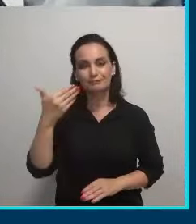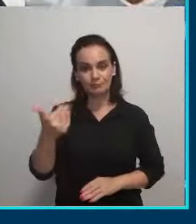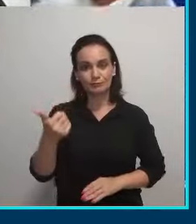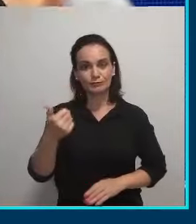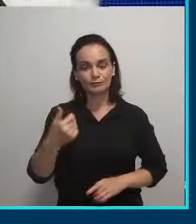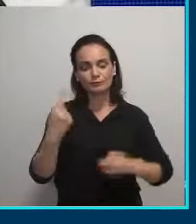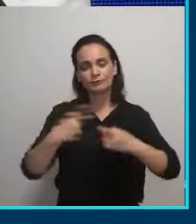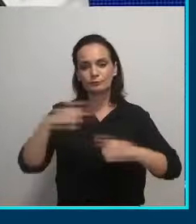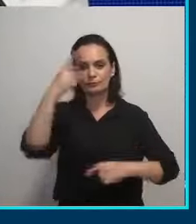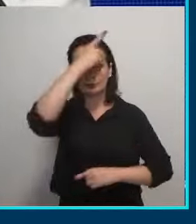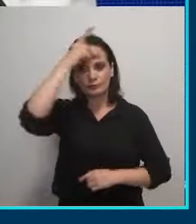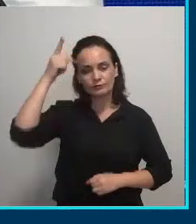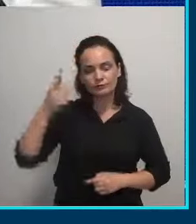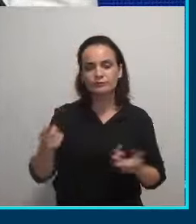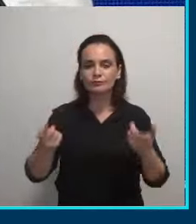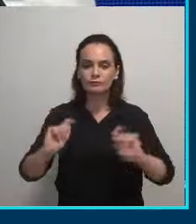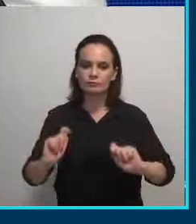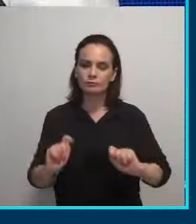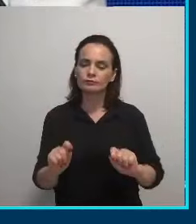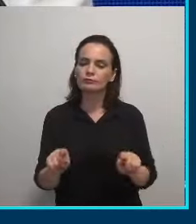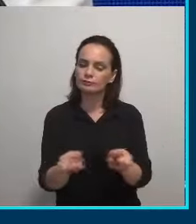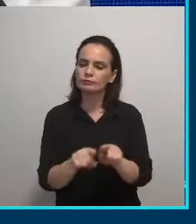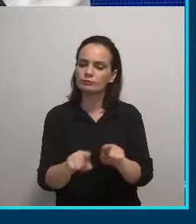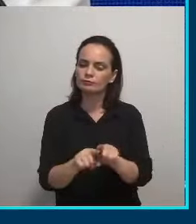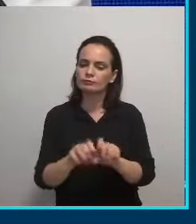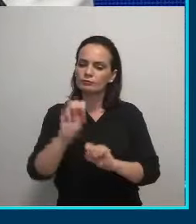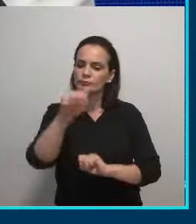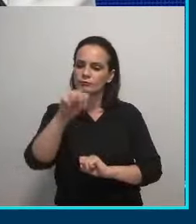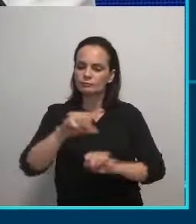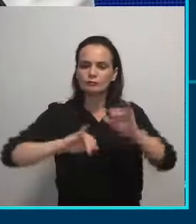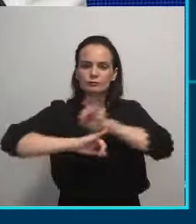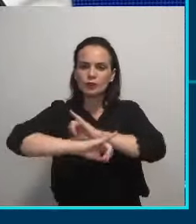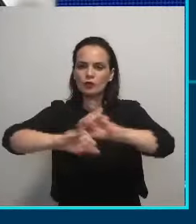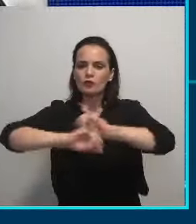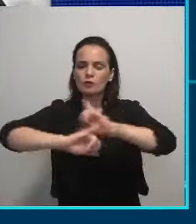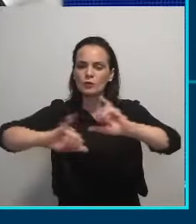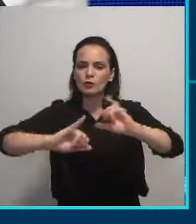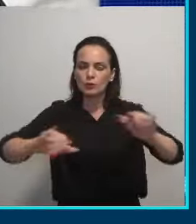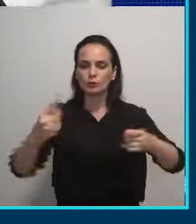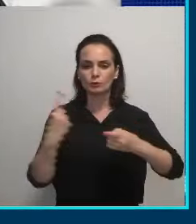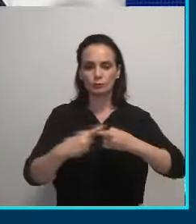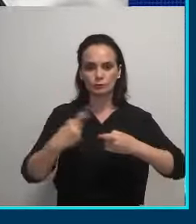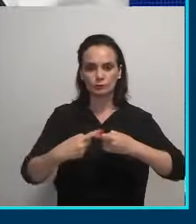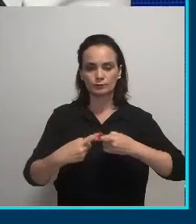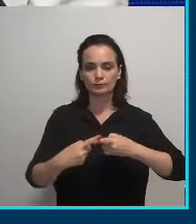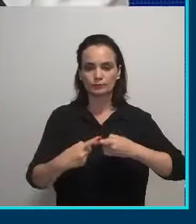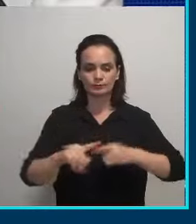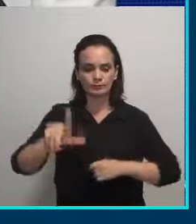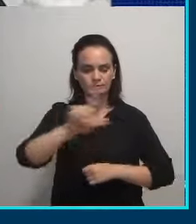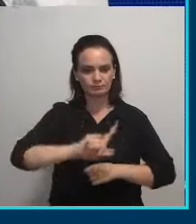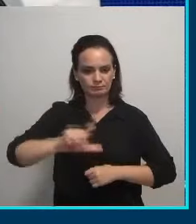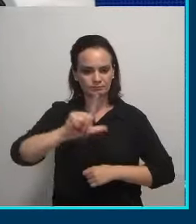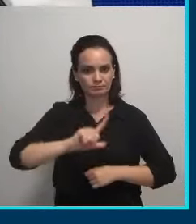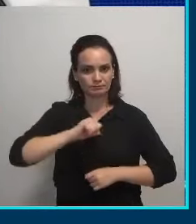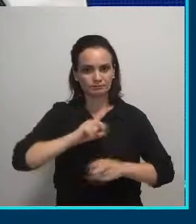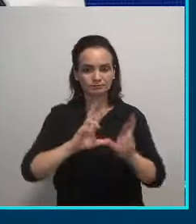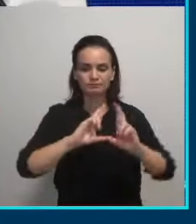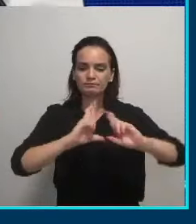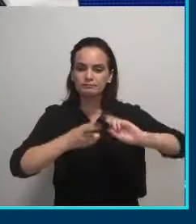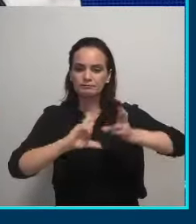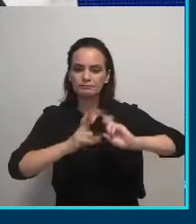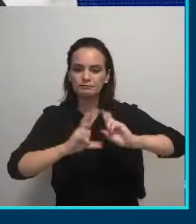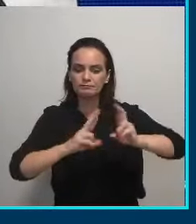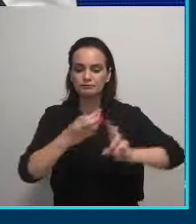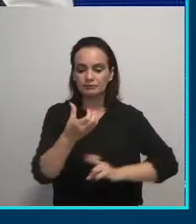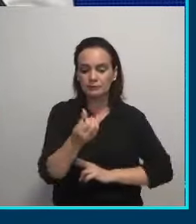que as pessoas possam... E vamos, sim, fazer muita campanha nesse sentido, porque Londrina recicla 6%